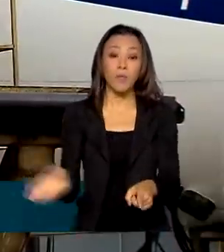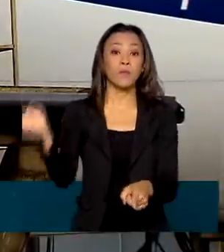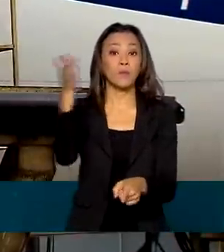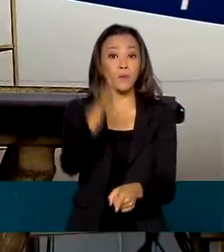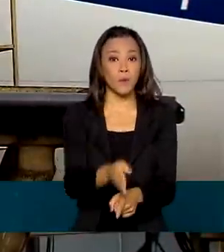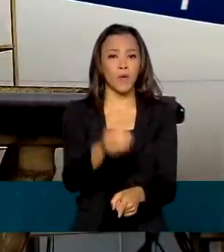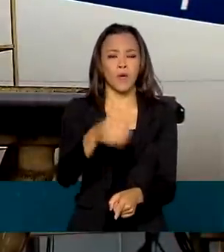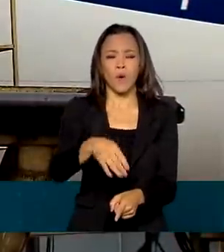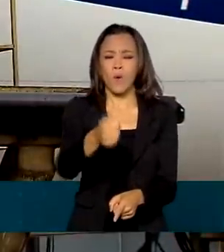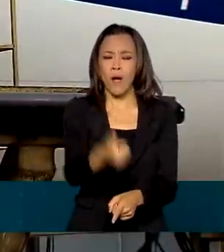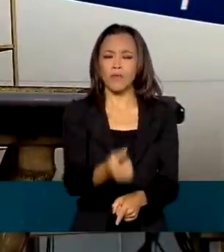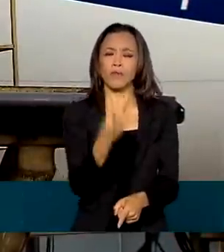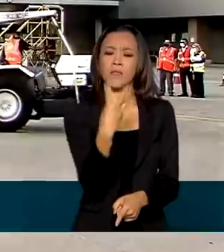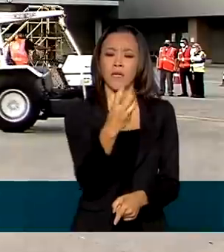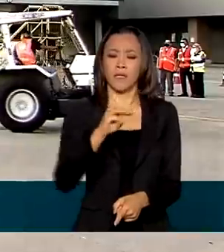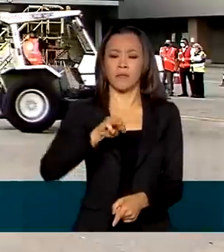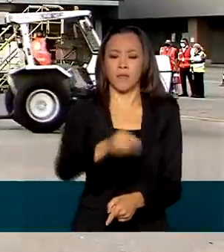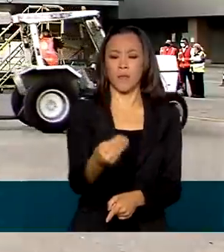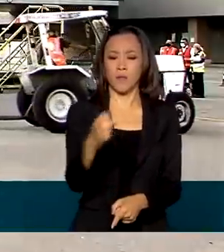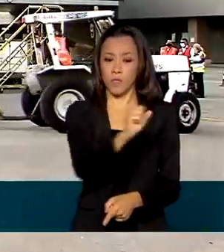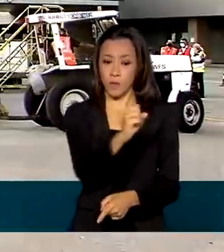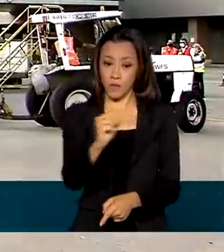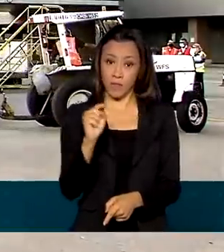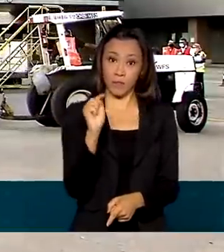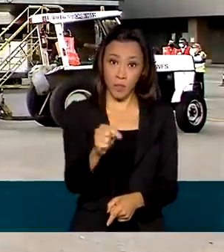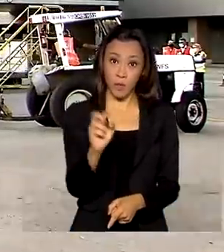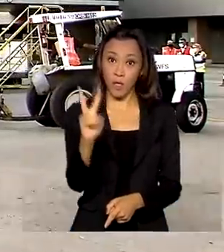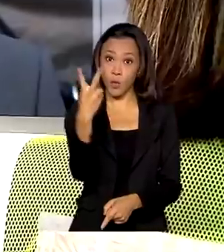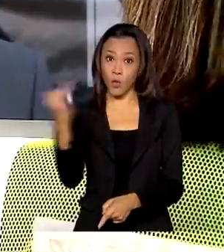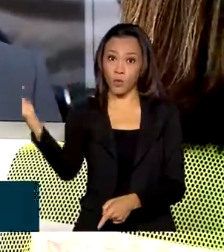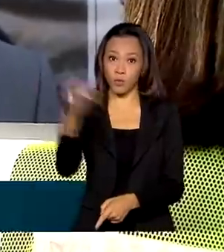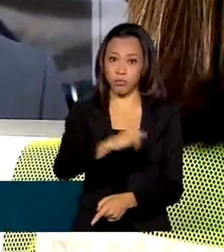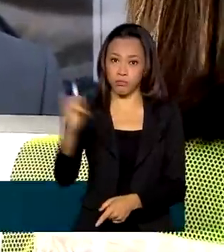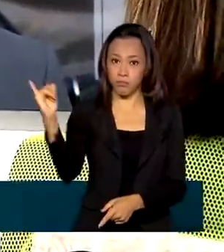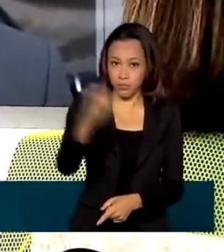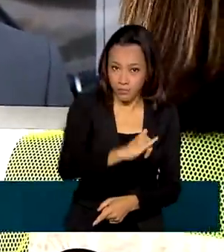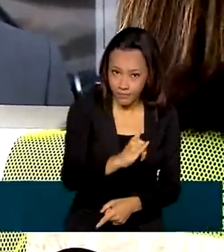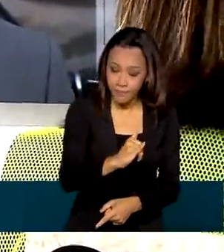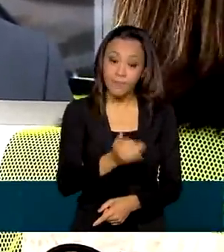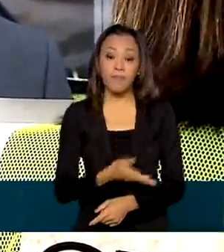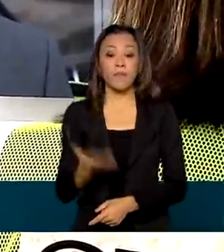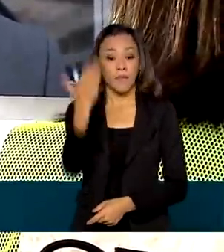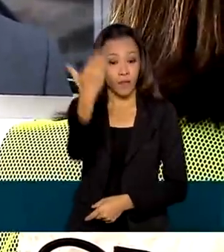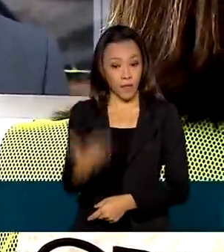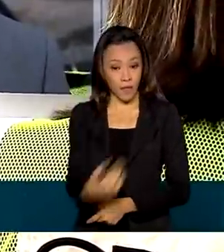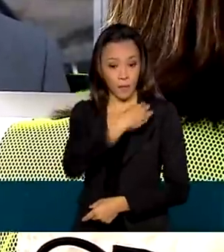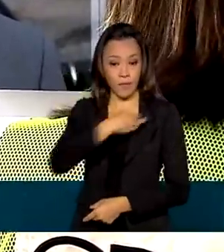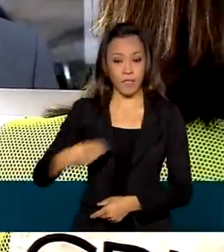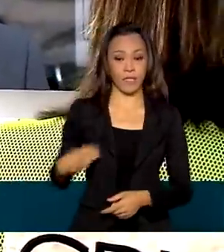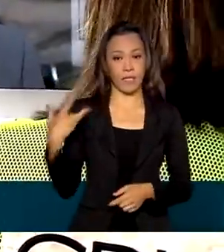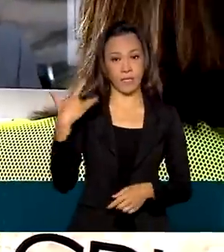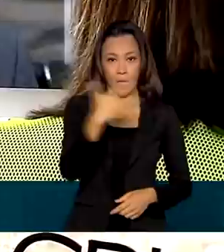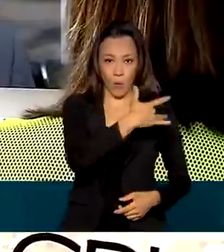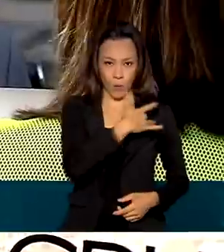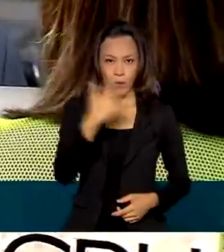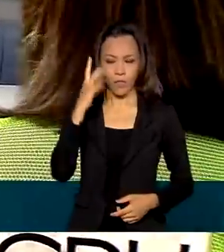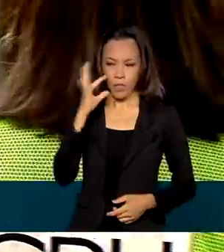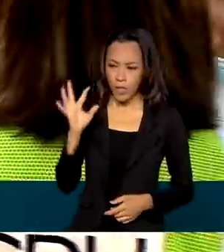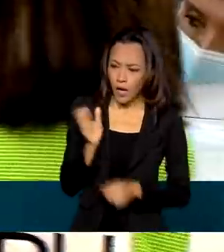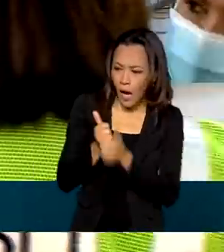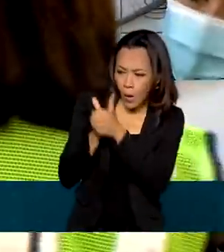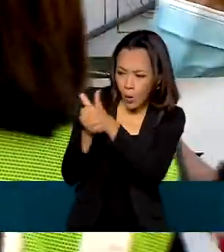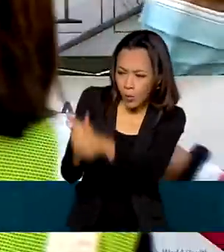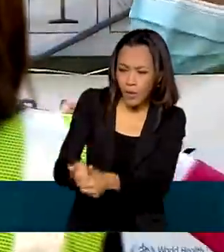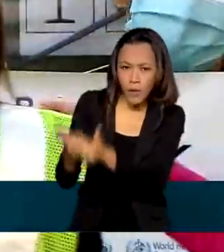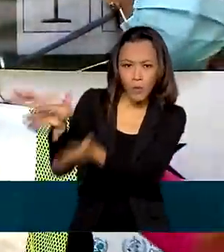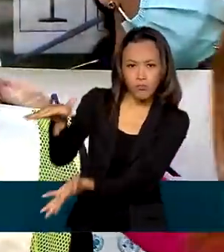milhões e 800 mil vacinas chegou em dois voos no domingo. O ministro da Saúde, Marcelo Queiroga, acompanhou a chegada dos